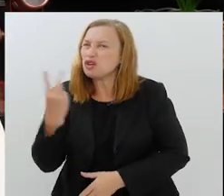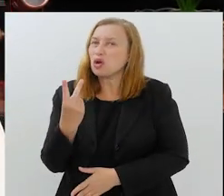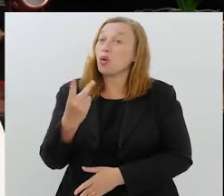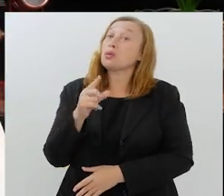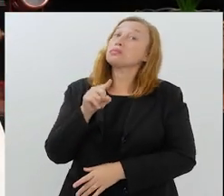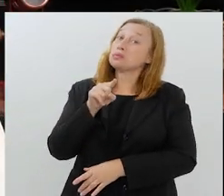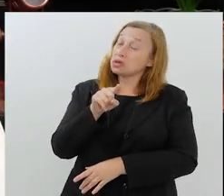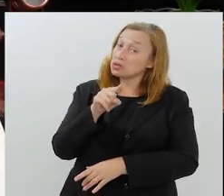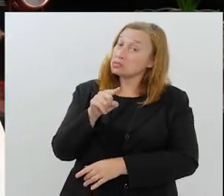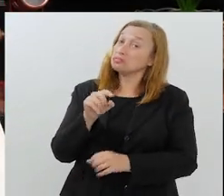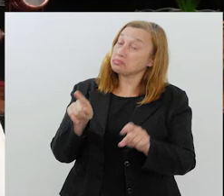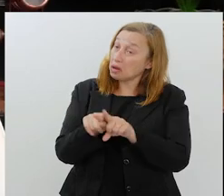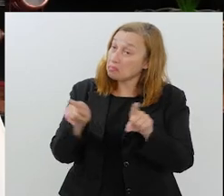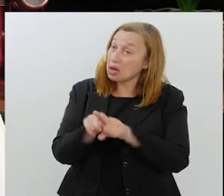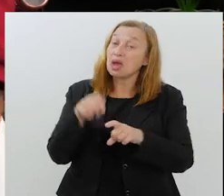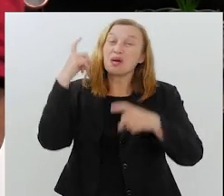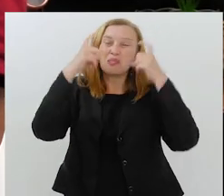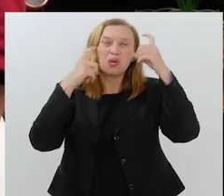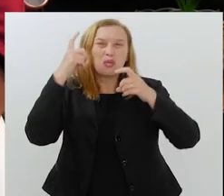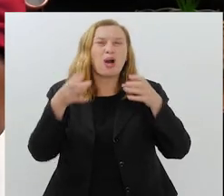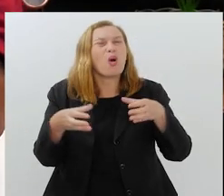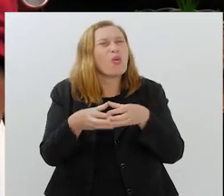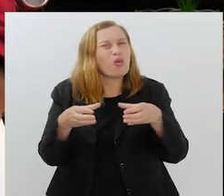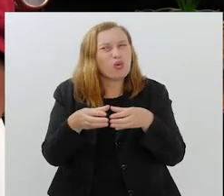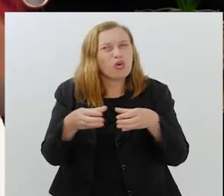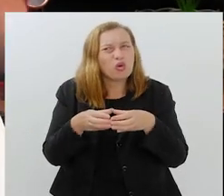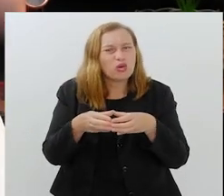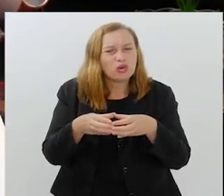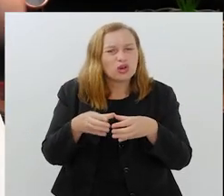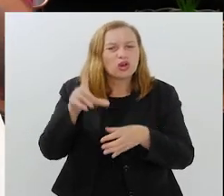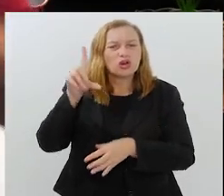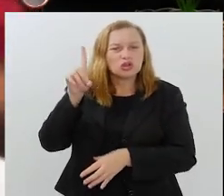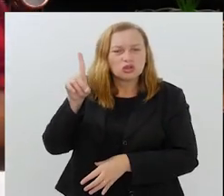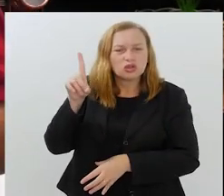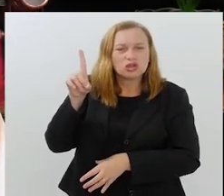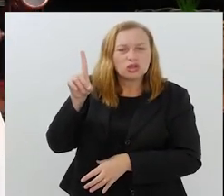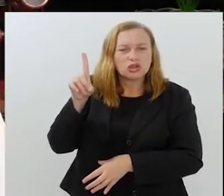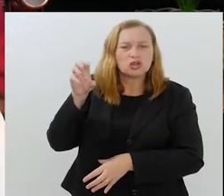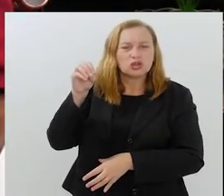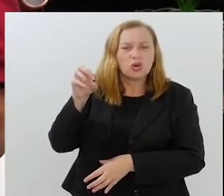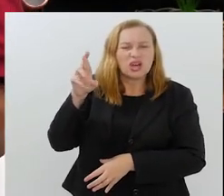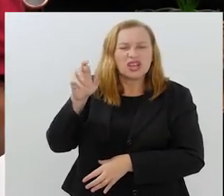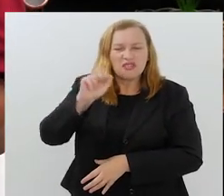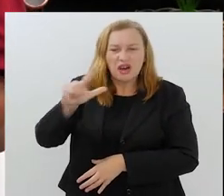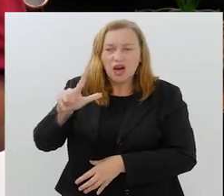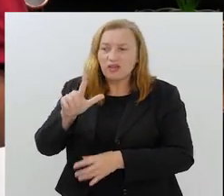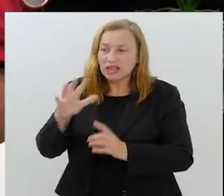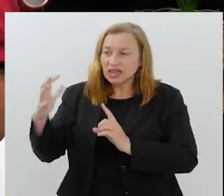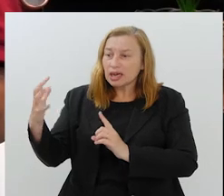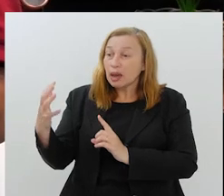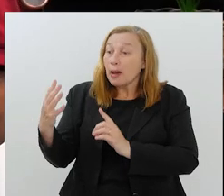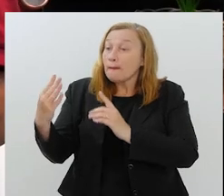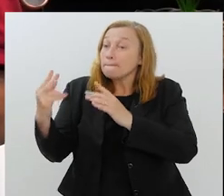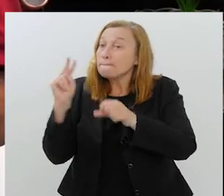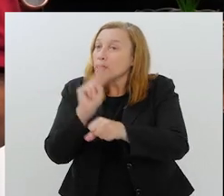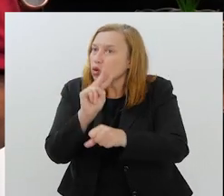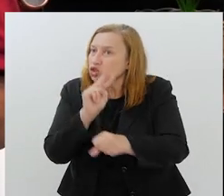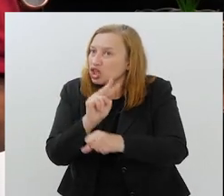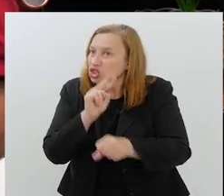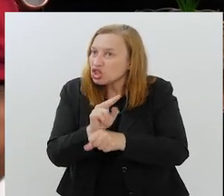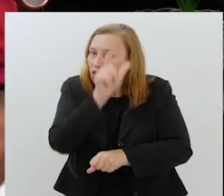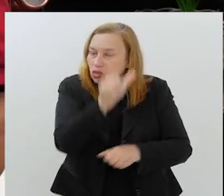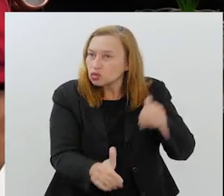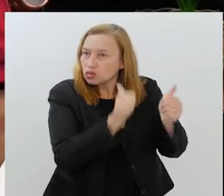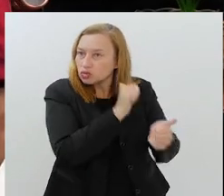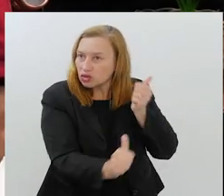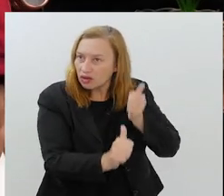E isso também não pode vir a preocupar o grupo? O Dorival vai ter que blindar isso também dos jogadores? É mais um problema para ele?